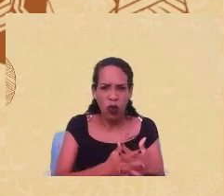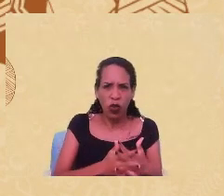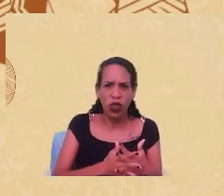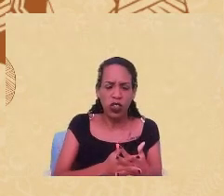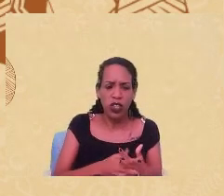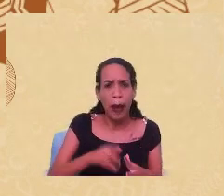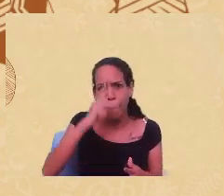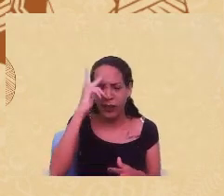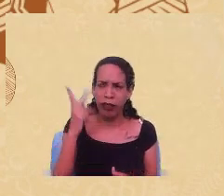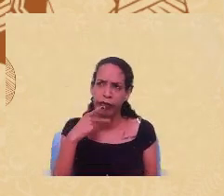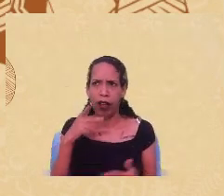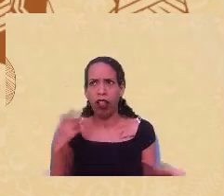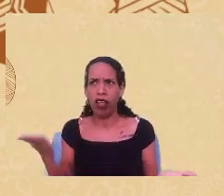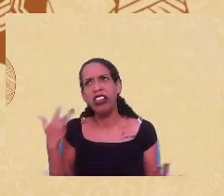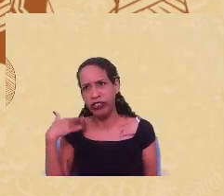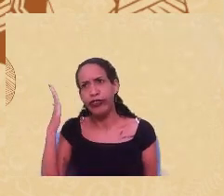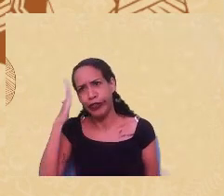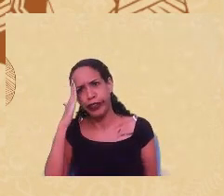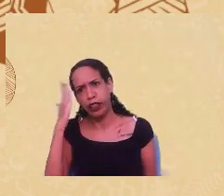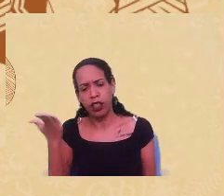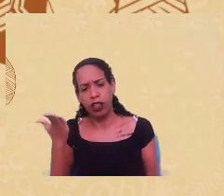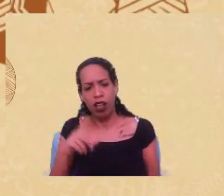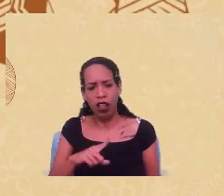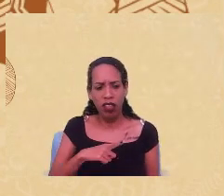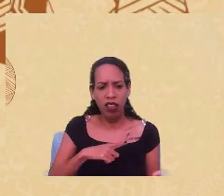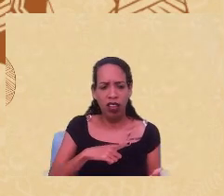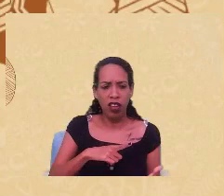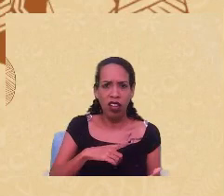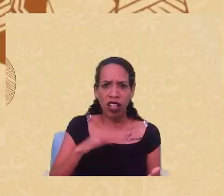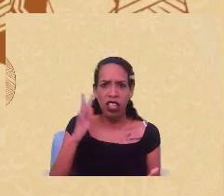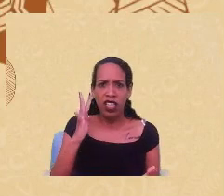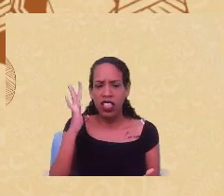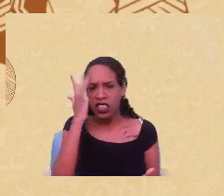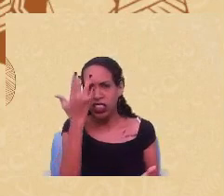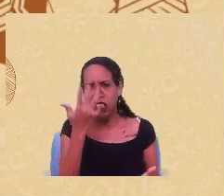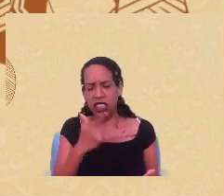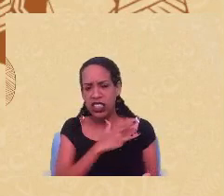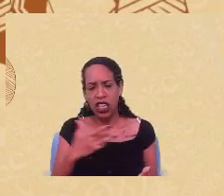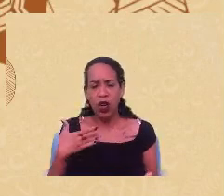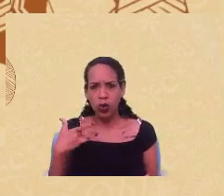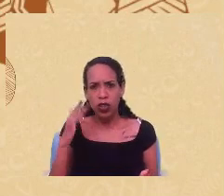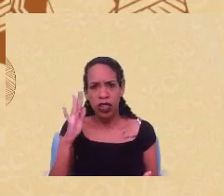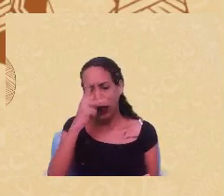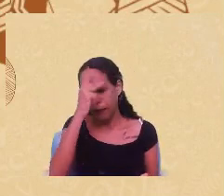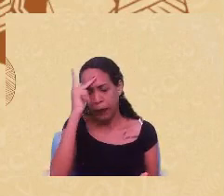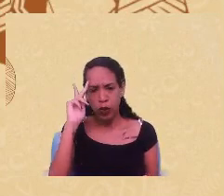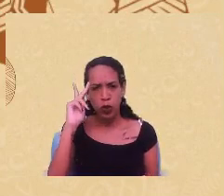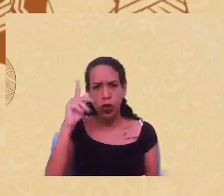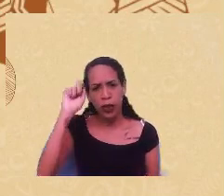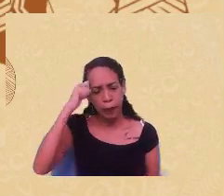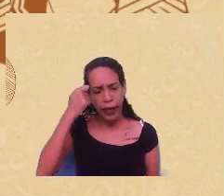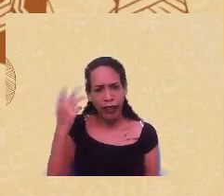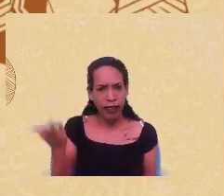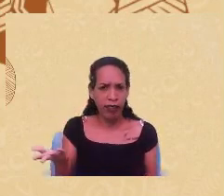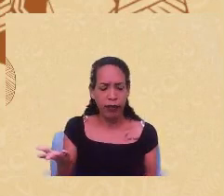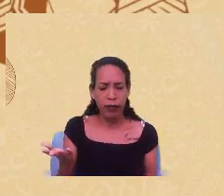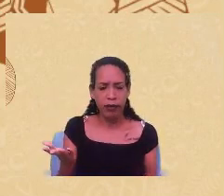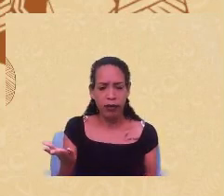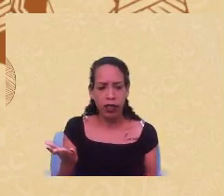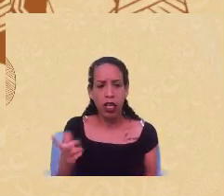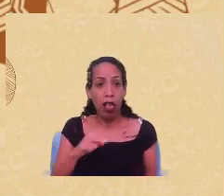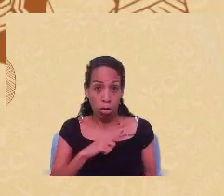fala assim, ah, então já sei, a gente vai criar o ambulatório de saúde da população negra e o ambulatório de saúde mental da população negra. Veja,